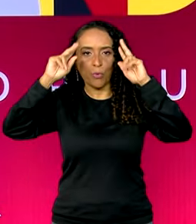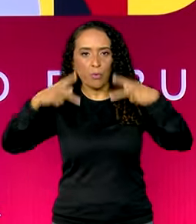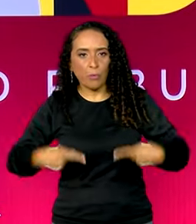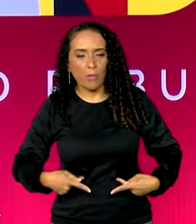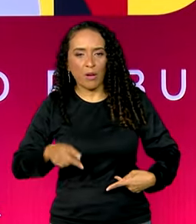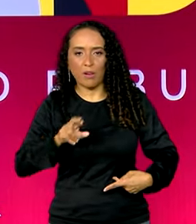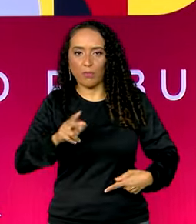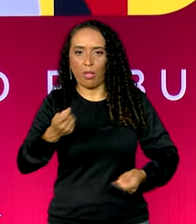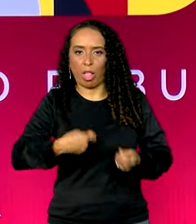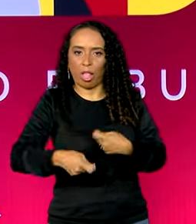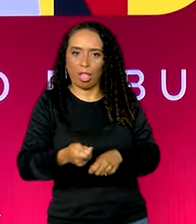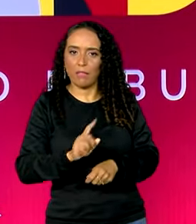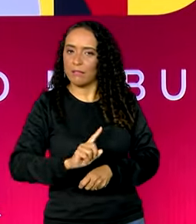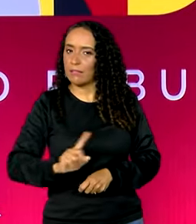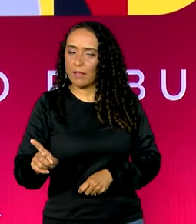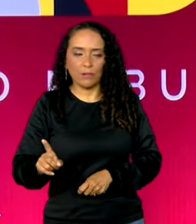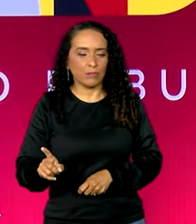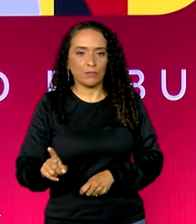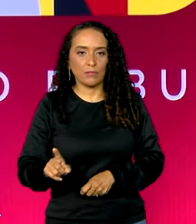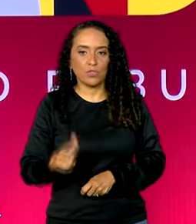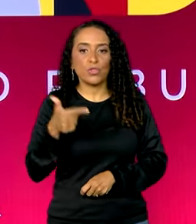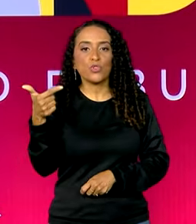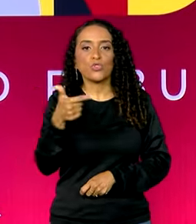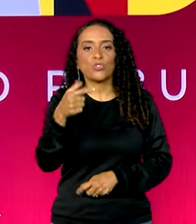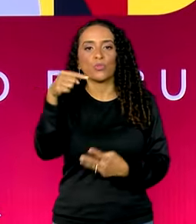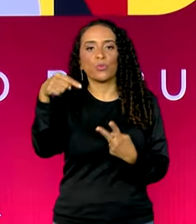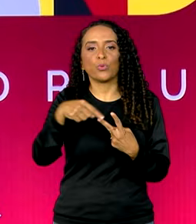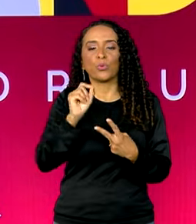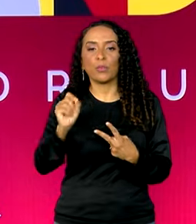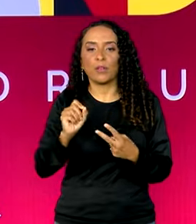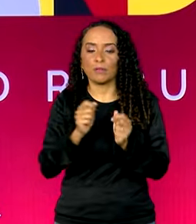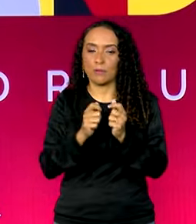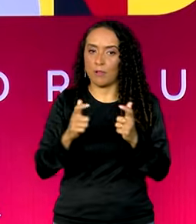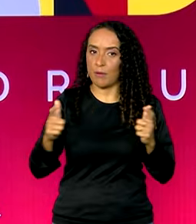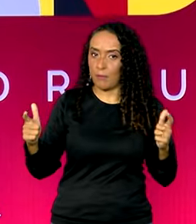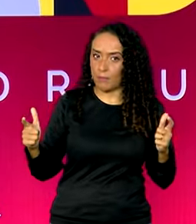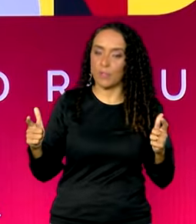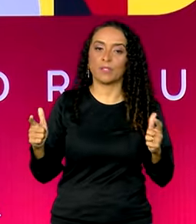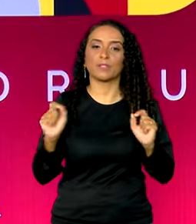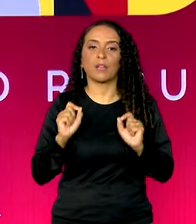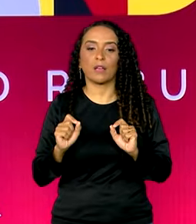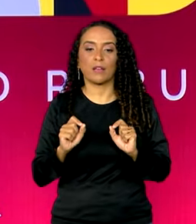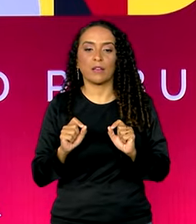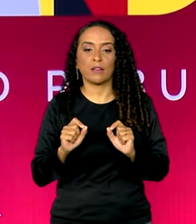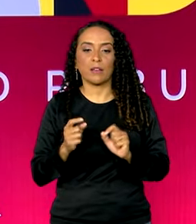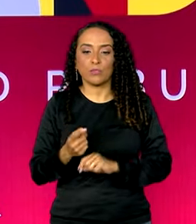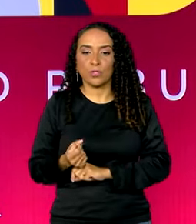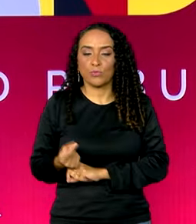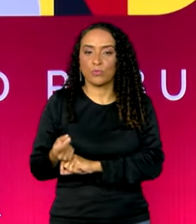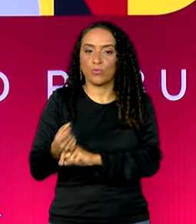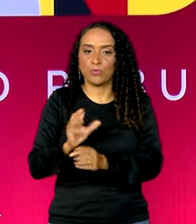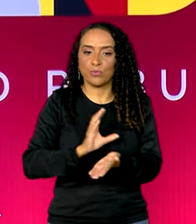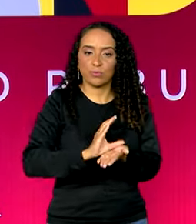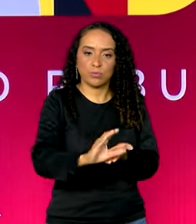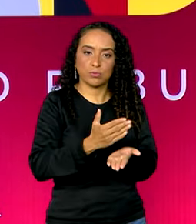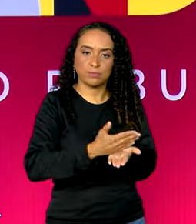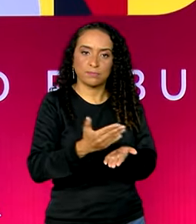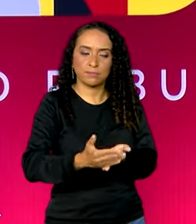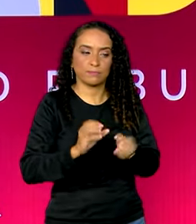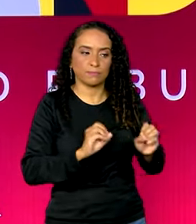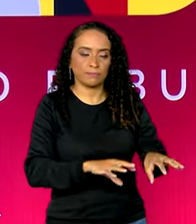negociável. E o segundo ponto é aumentar financiamento para a educação,